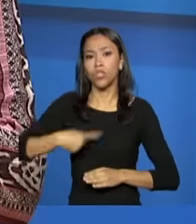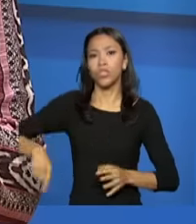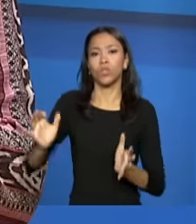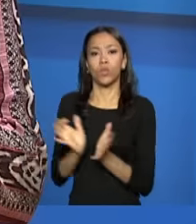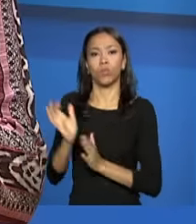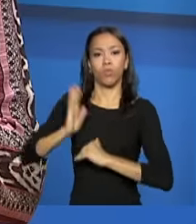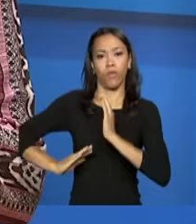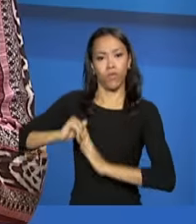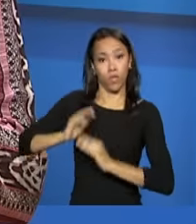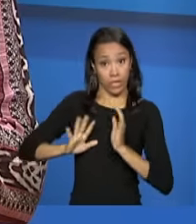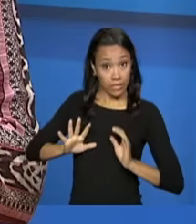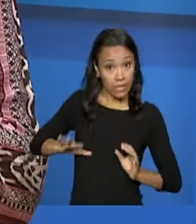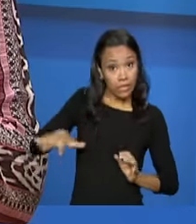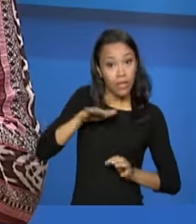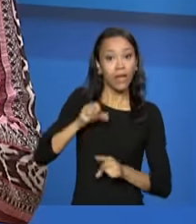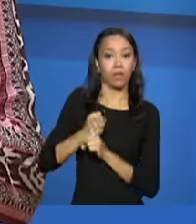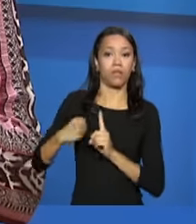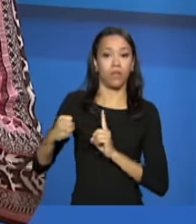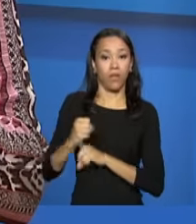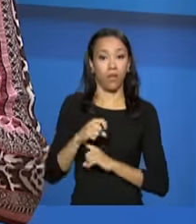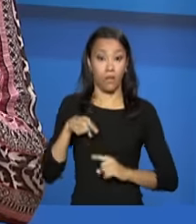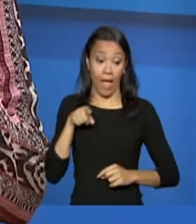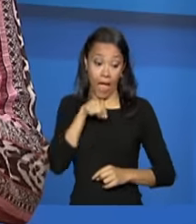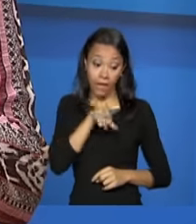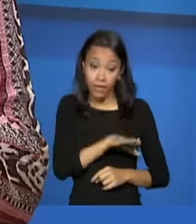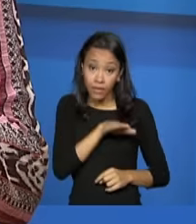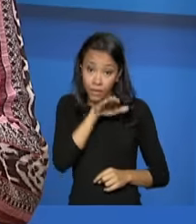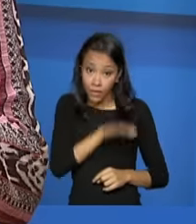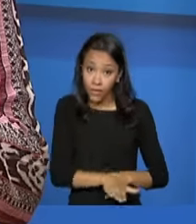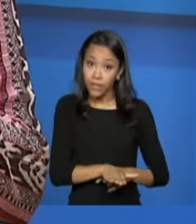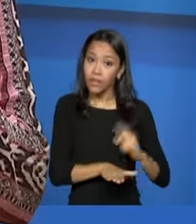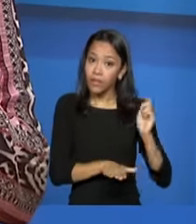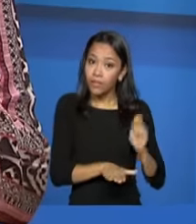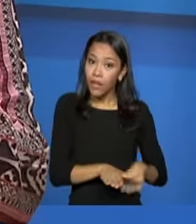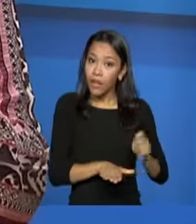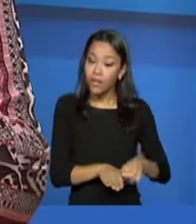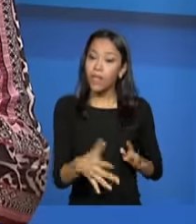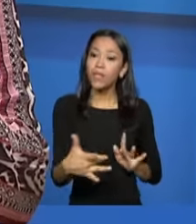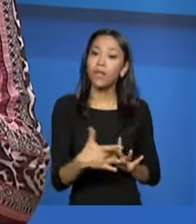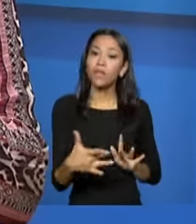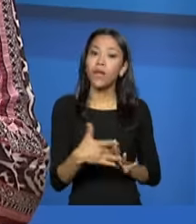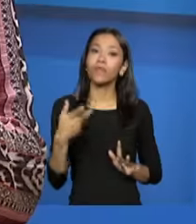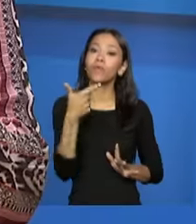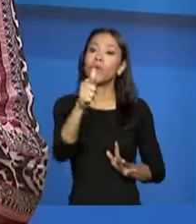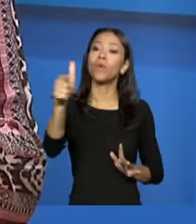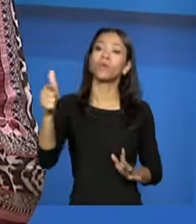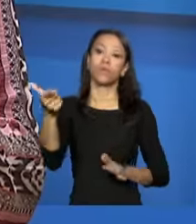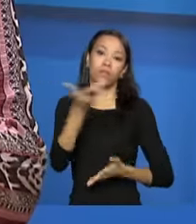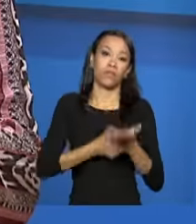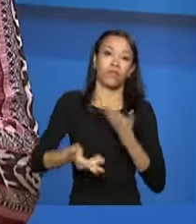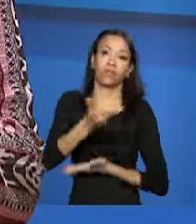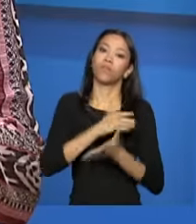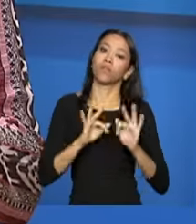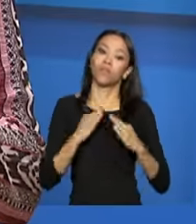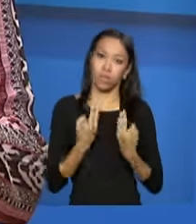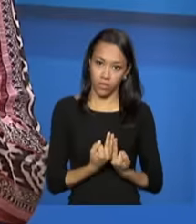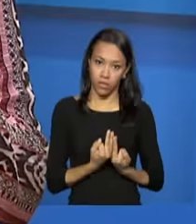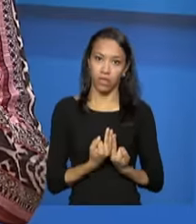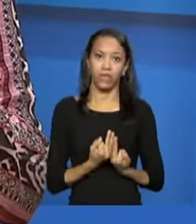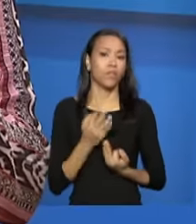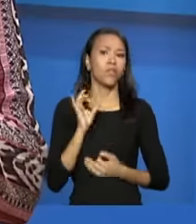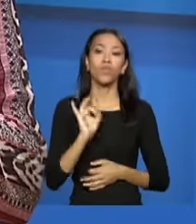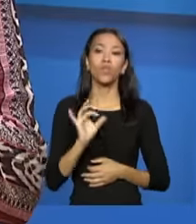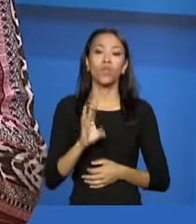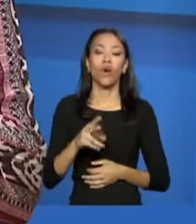e a criança então tem a possibilidade de vivenciar mais próximo possível relações familiares e comunitárias, e não